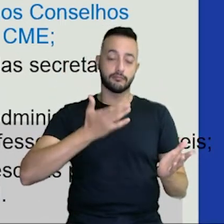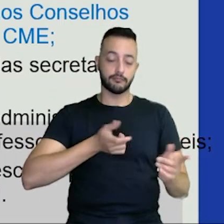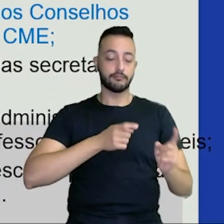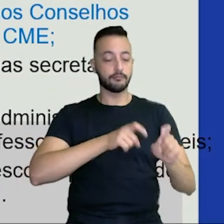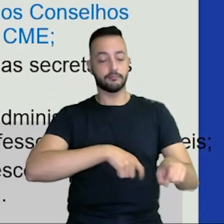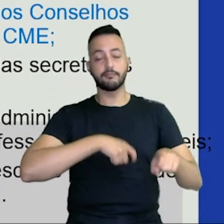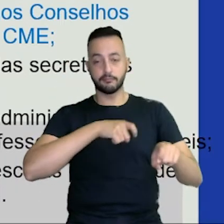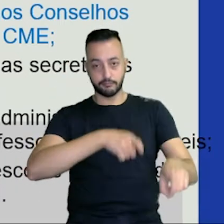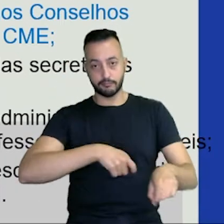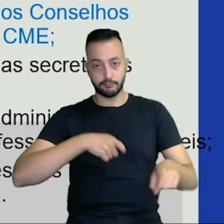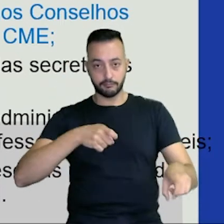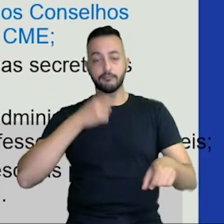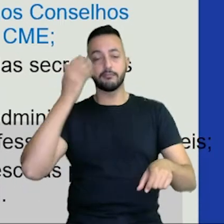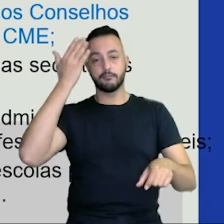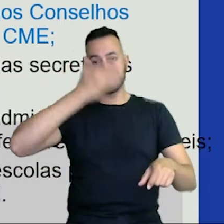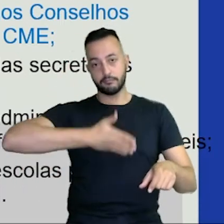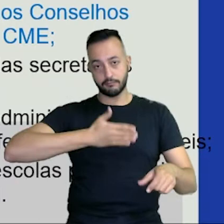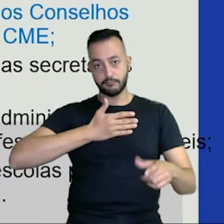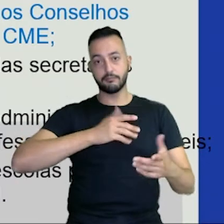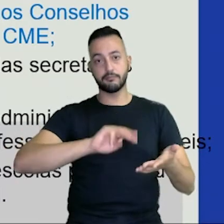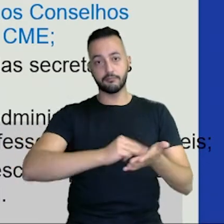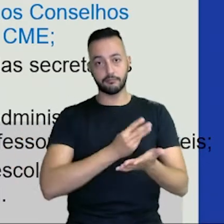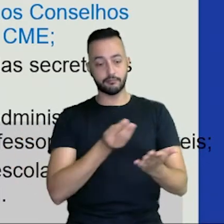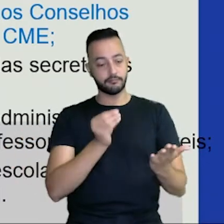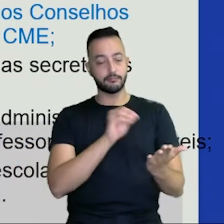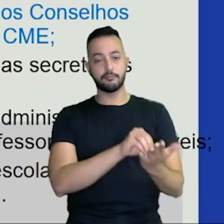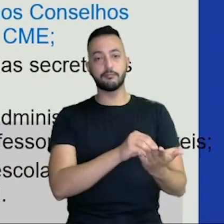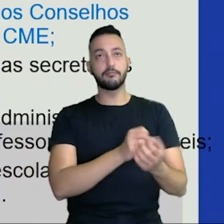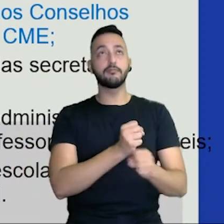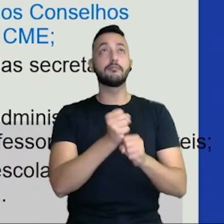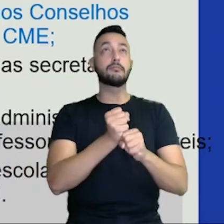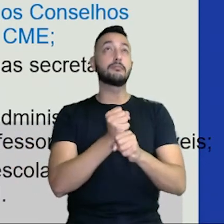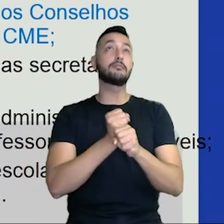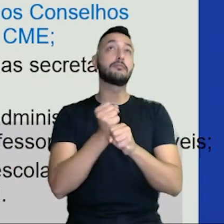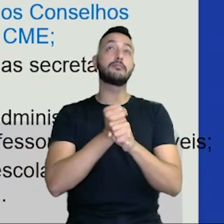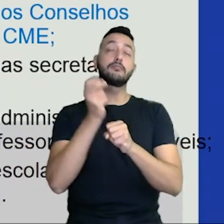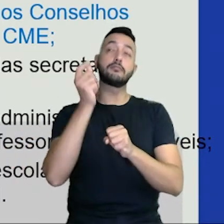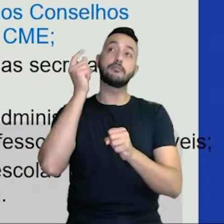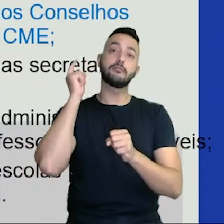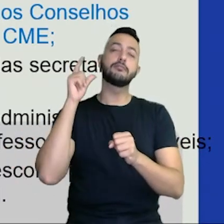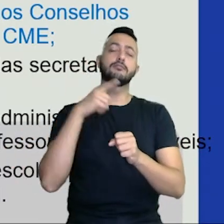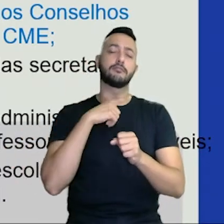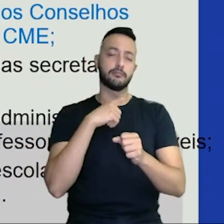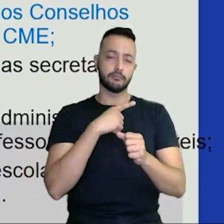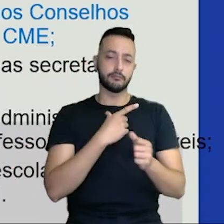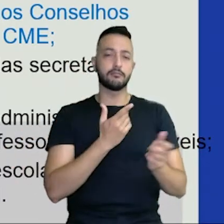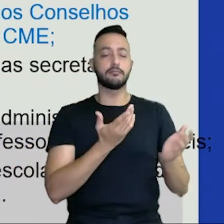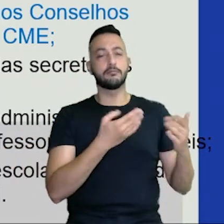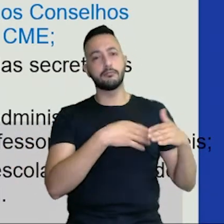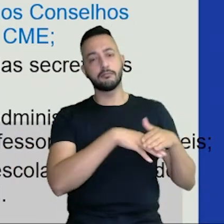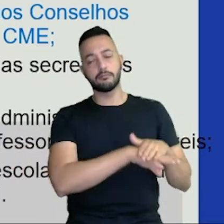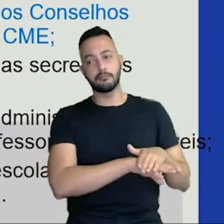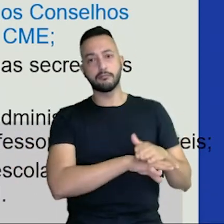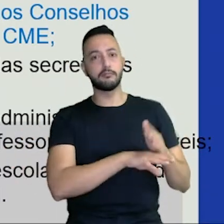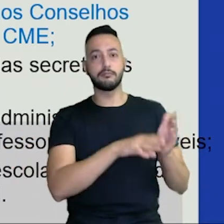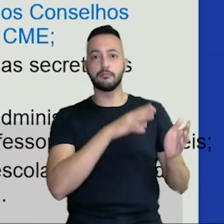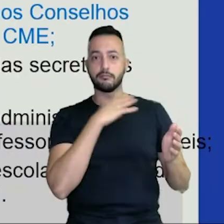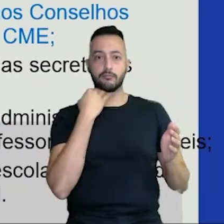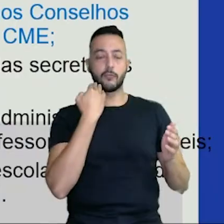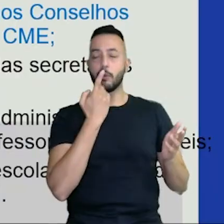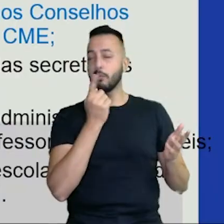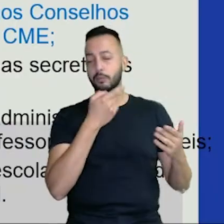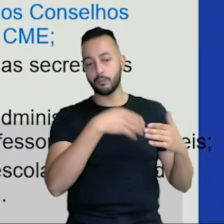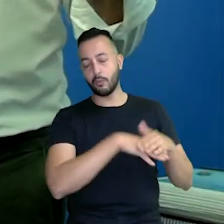era agricultor, que isso estaria lá na matrícula do aluno, anos atrás, então existe um arquivo morto, chamado morto de morto, não tem nada,